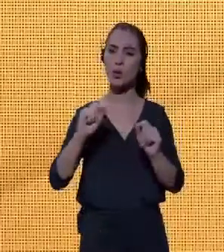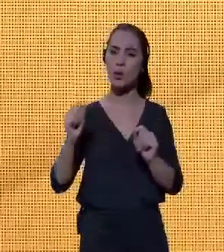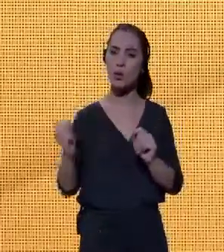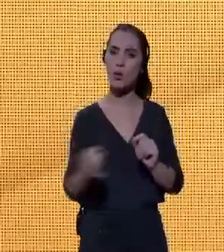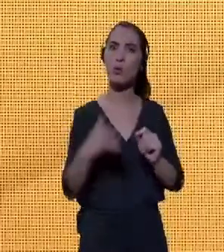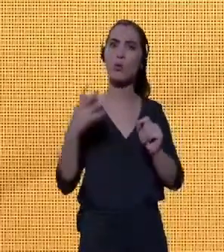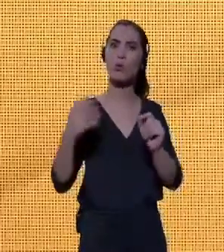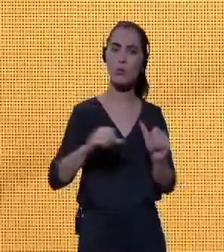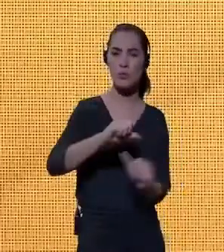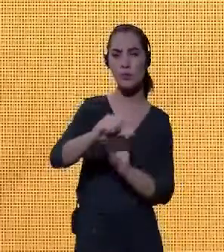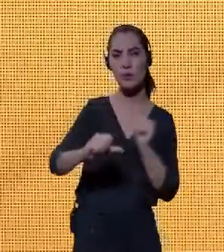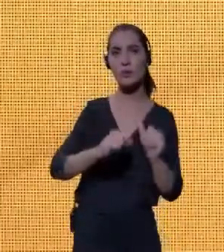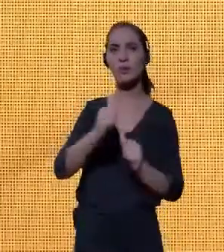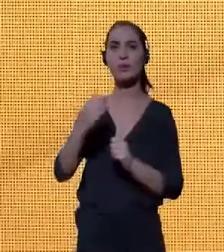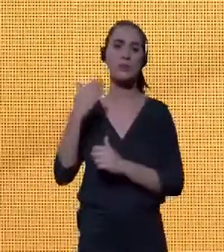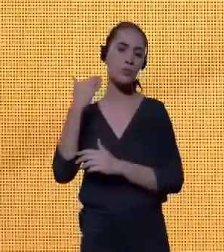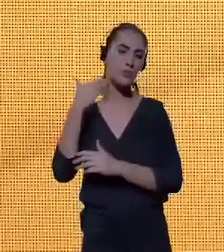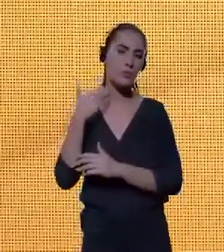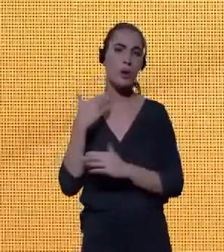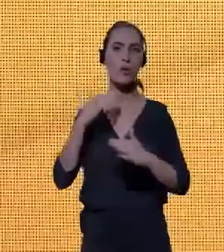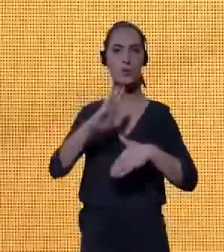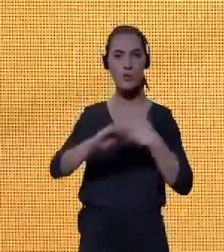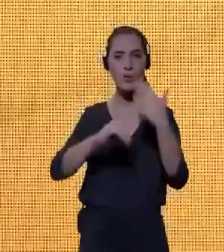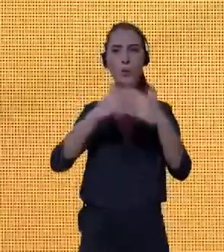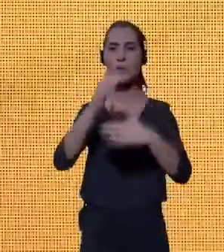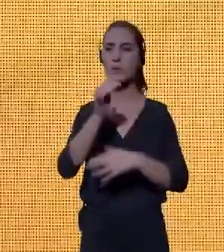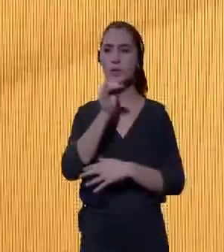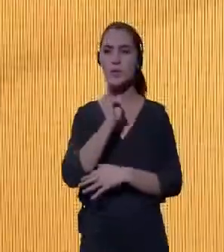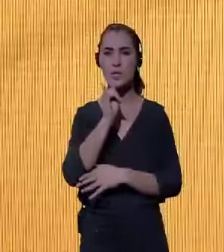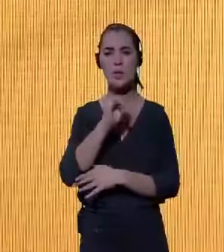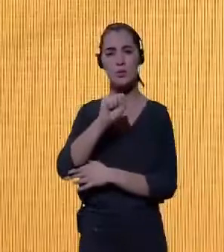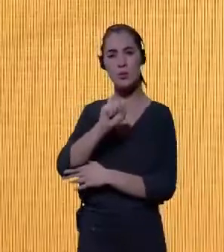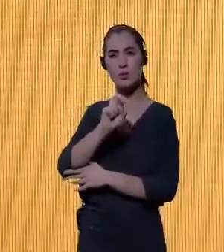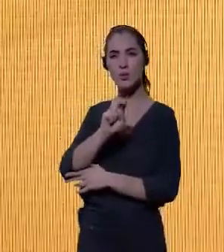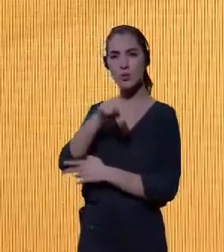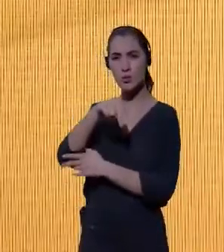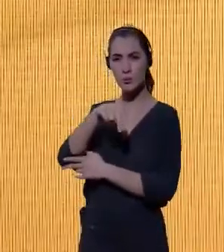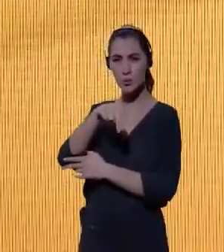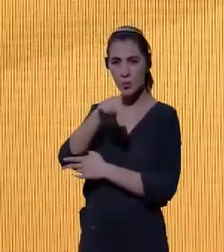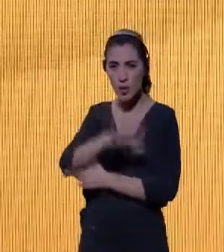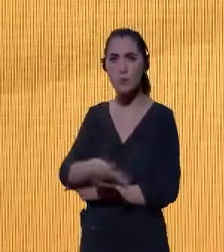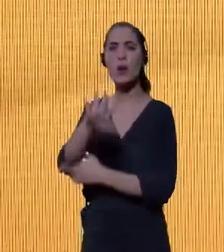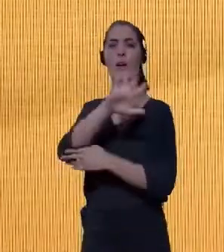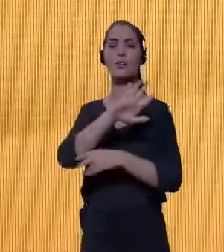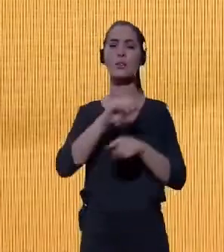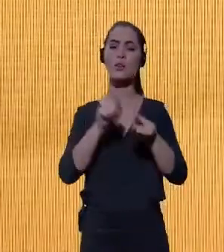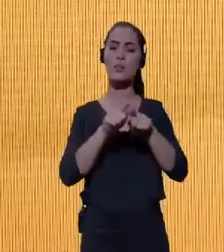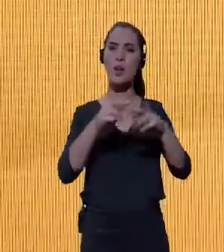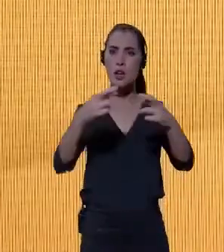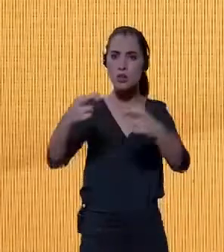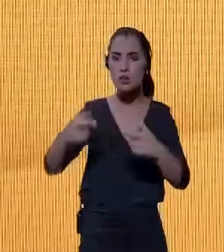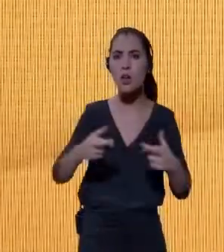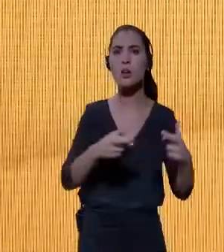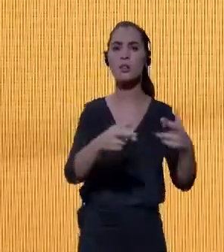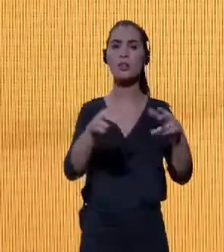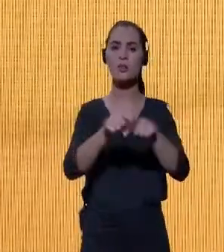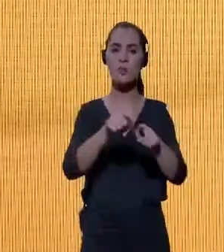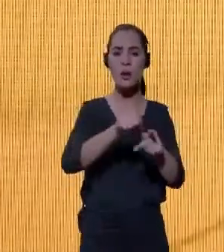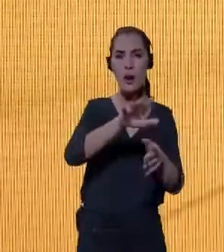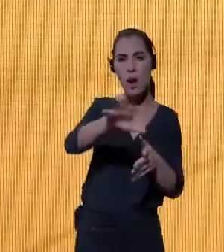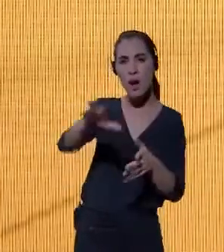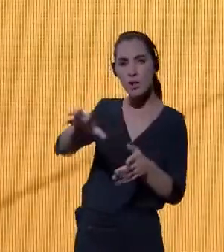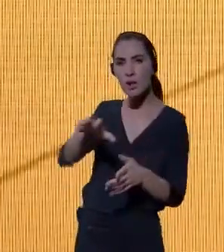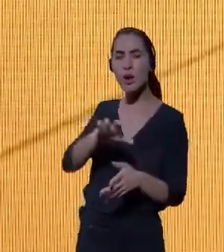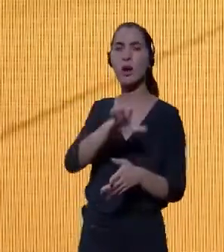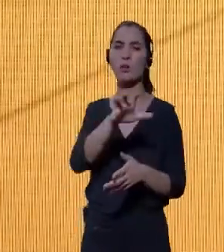desenvolvimento. Bancos de desenvolvimento subnacionais, nacionais, regionais, multilaterais, vários dos